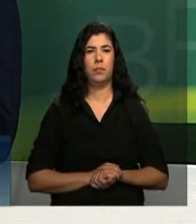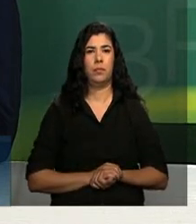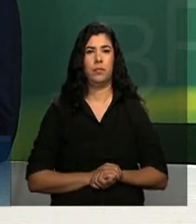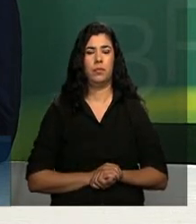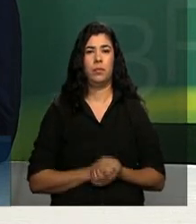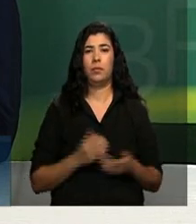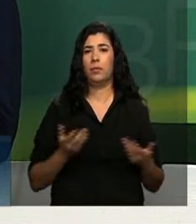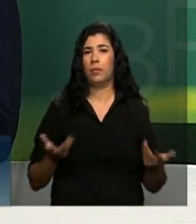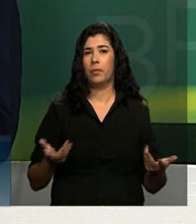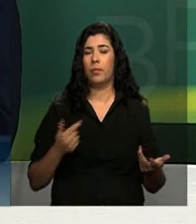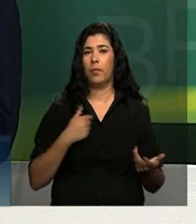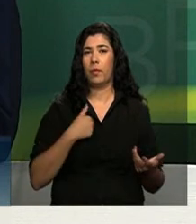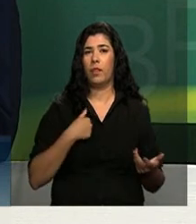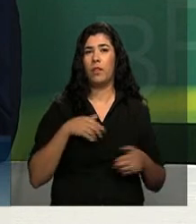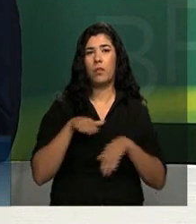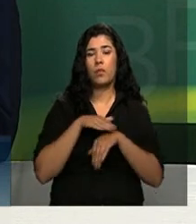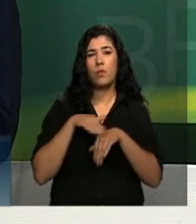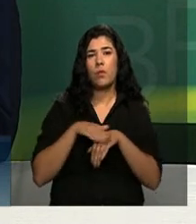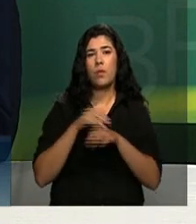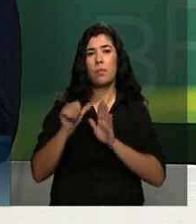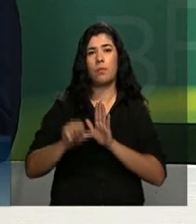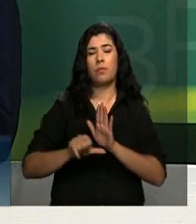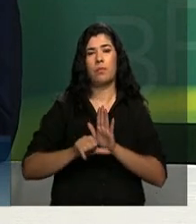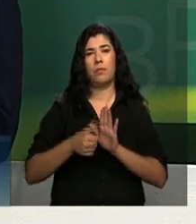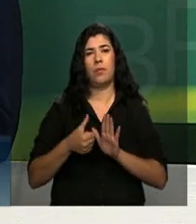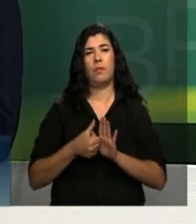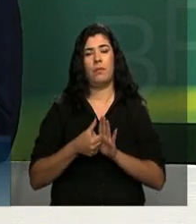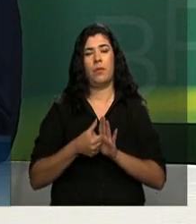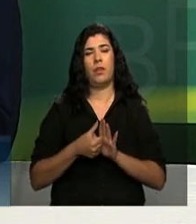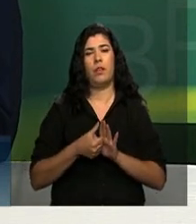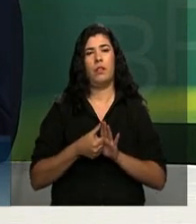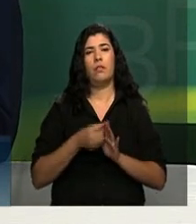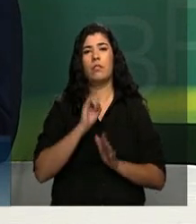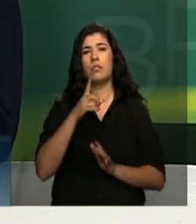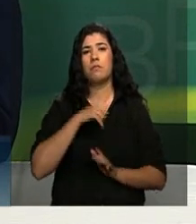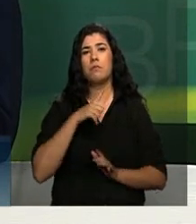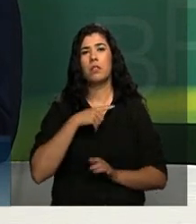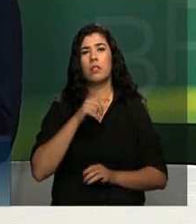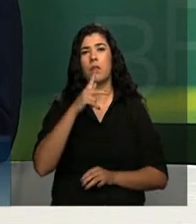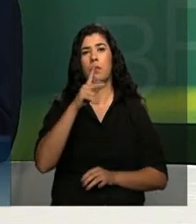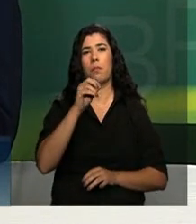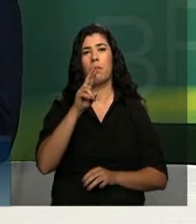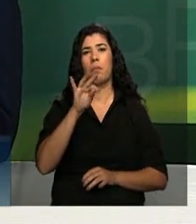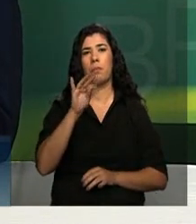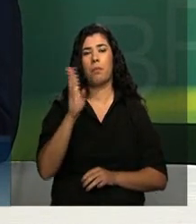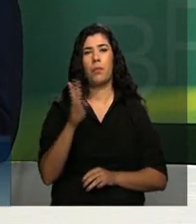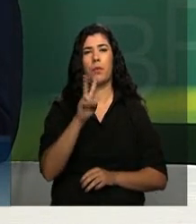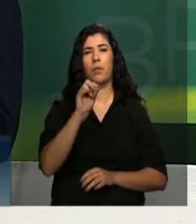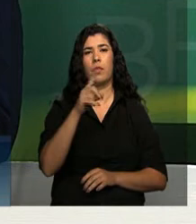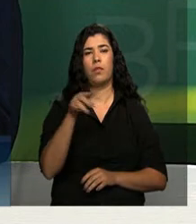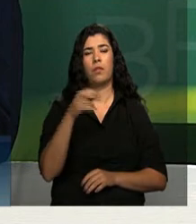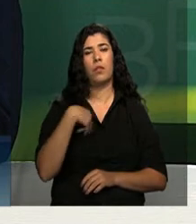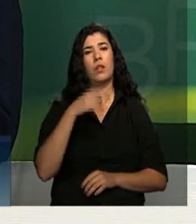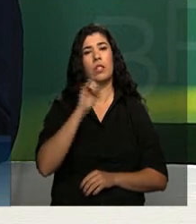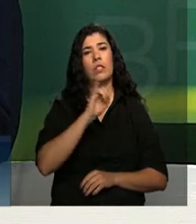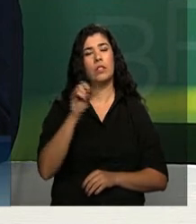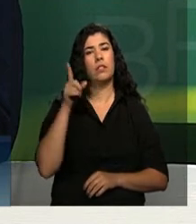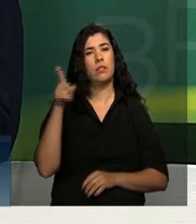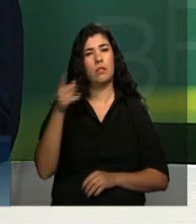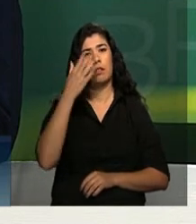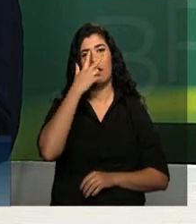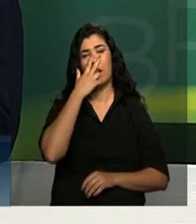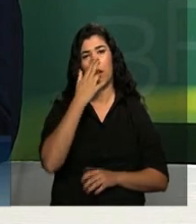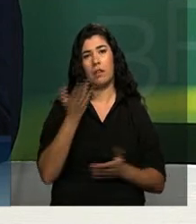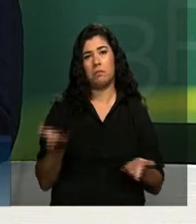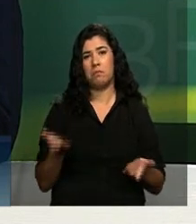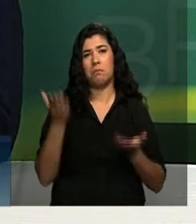Porta-voz, eu quero conversar com a presidenta, não tive a oportunidade de fazer essa pergunta a ela, se ela achar que